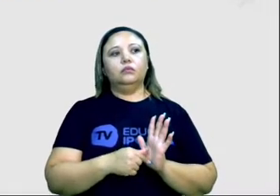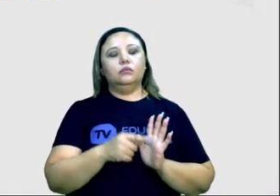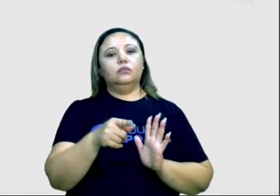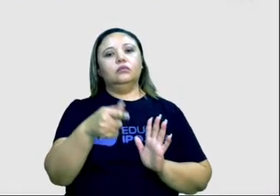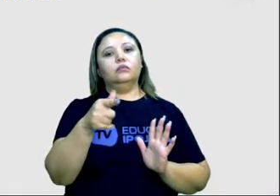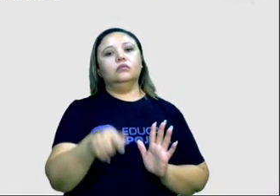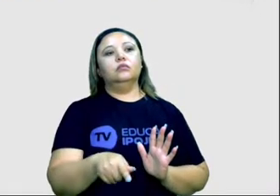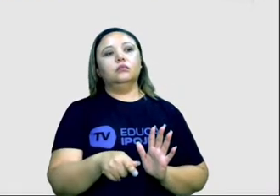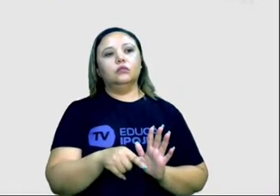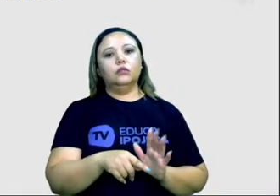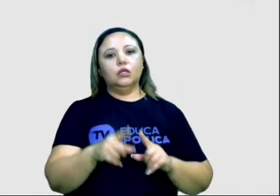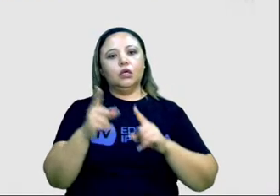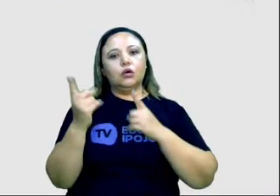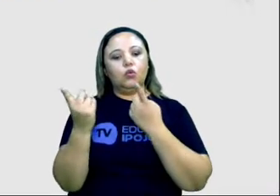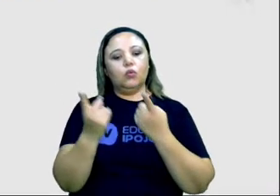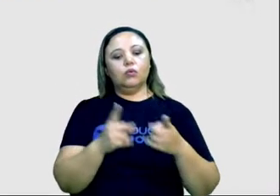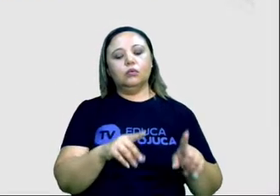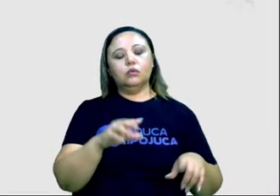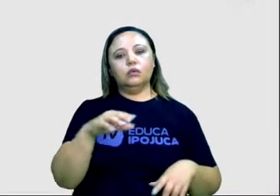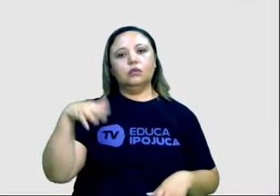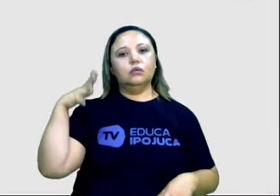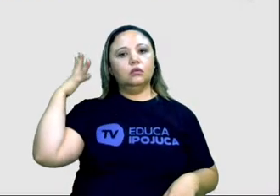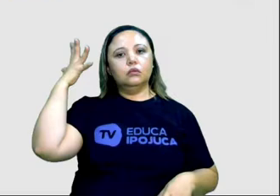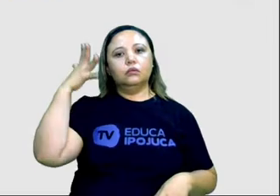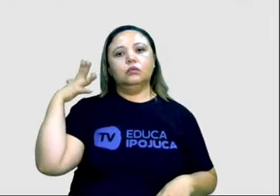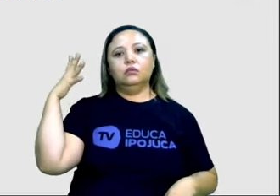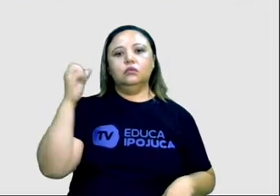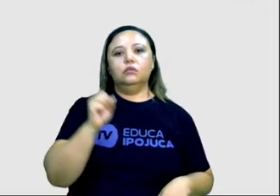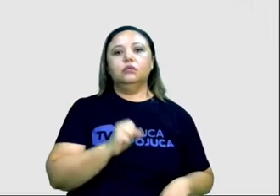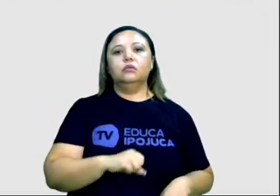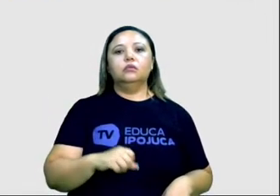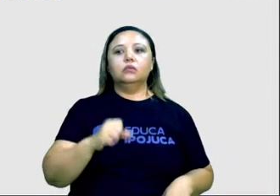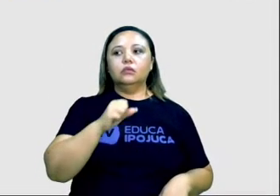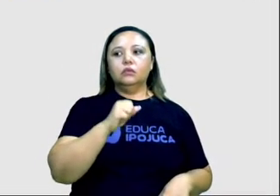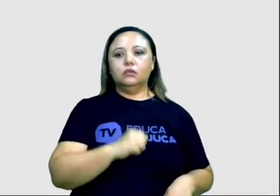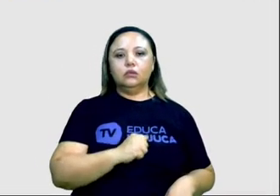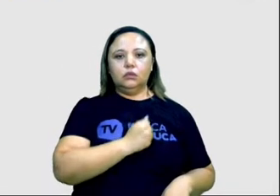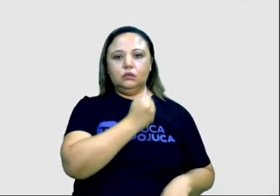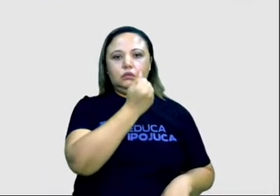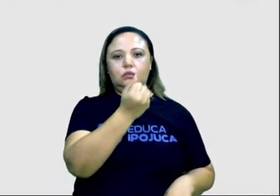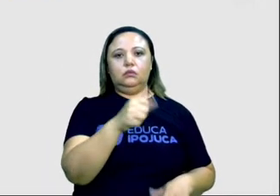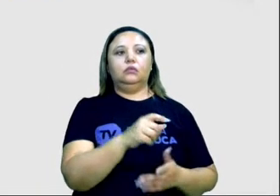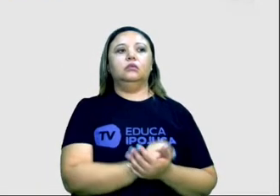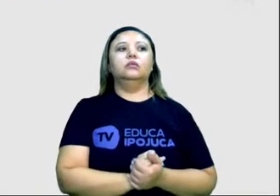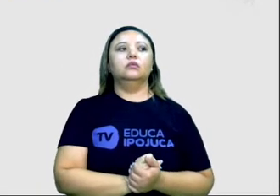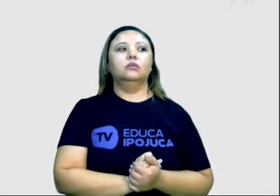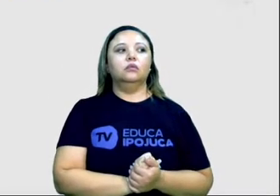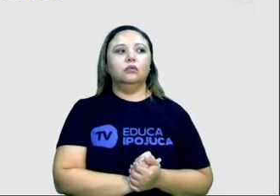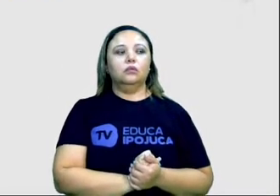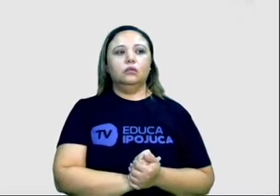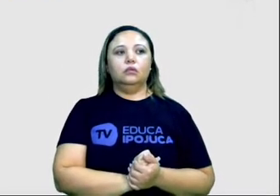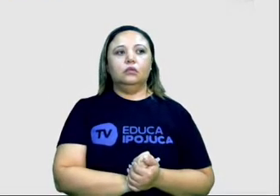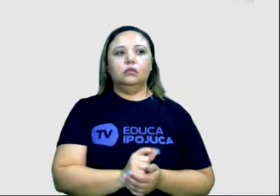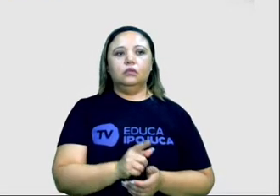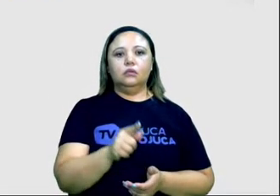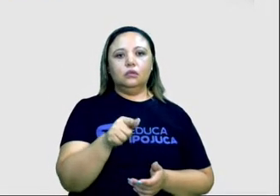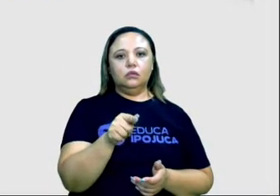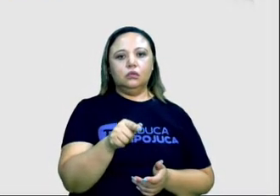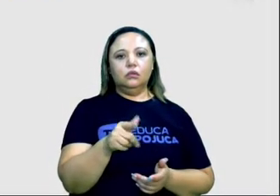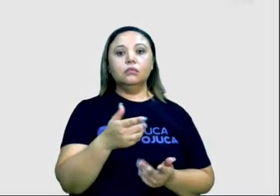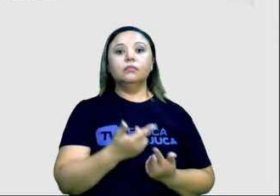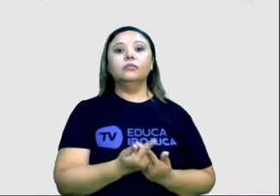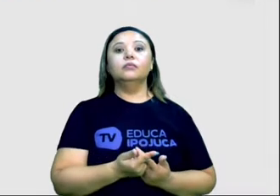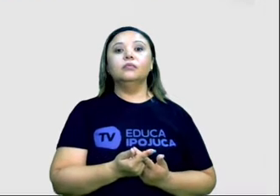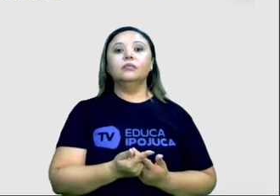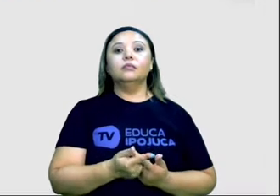contra esse discurso de ódio. Então, veja qual parte que pode ser usada. Então, vamos observar